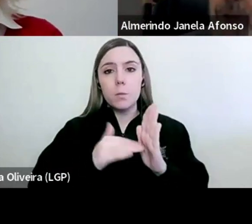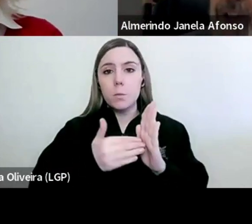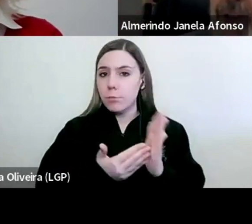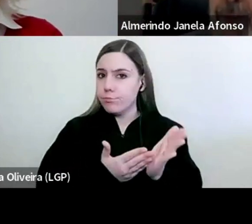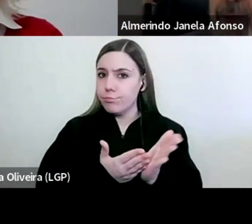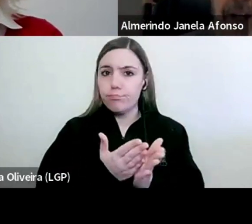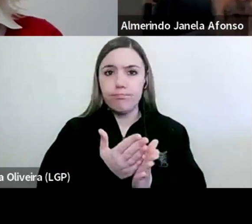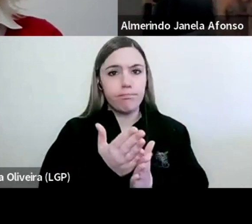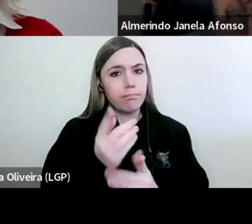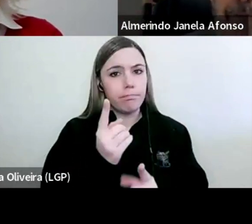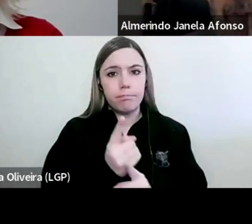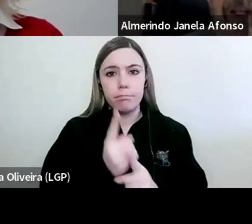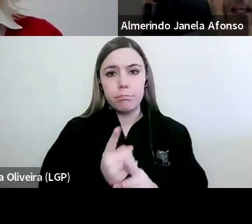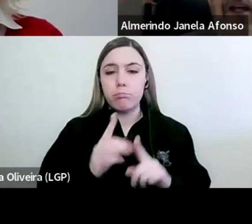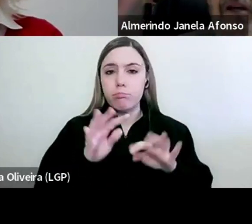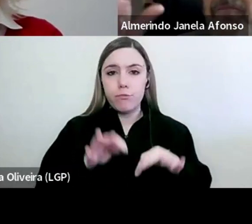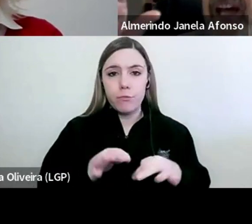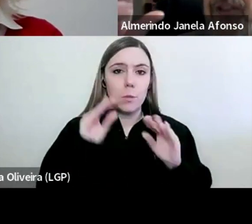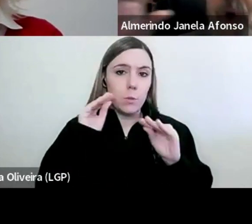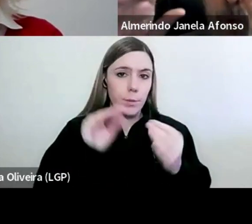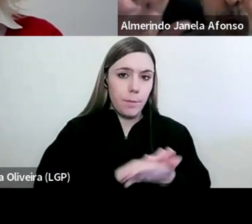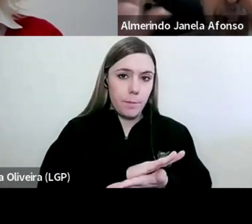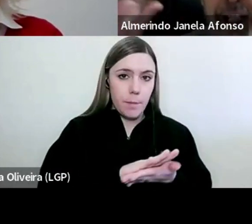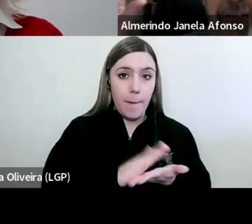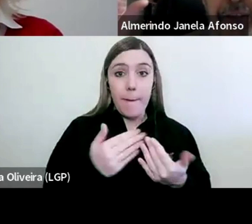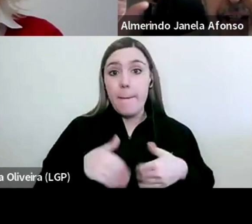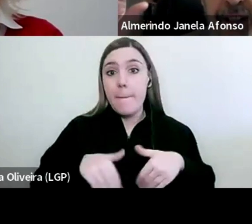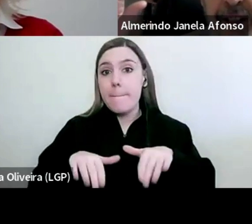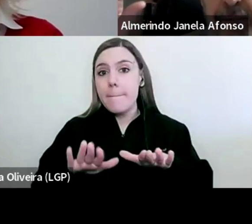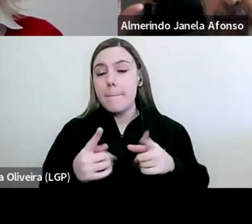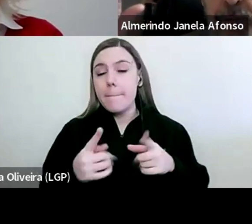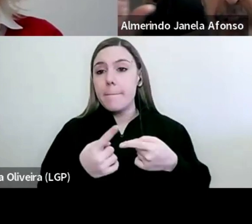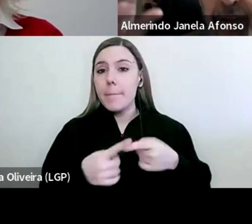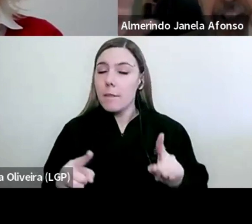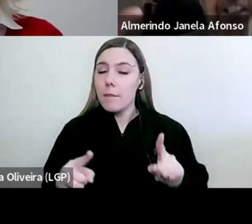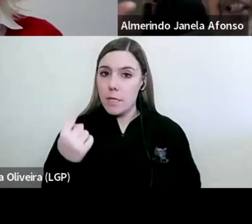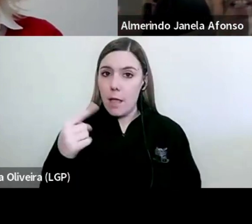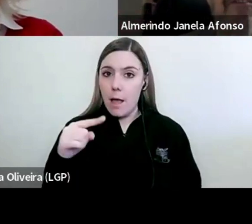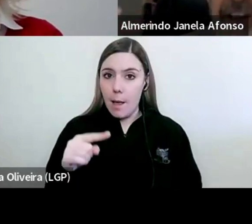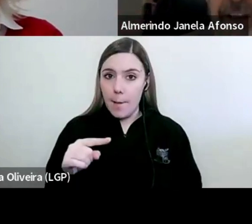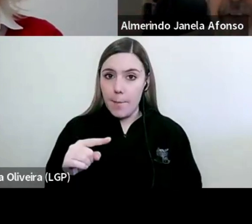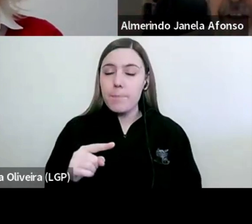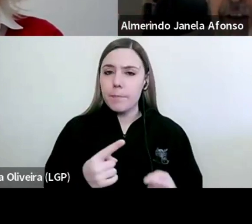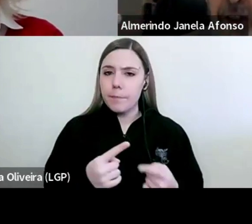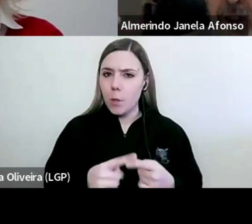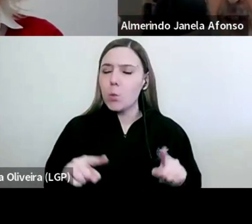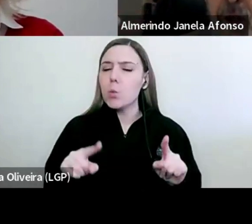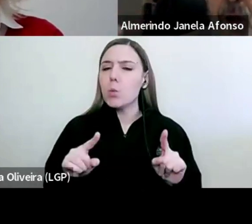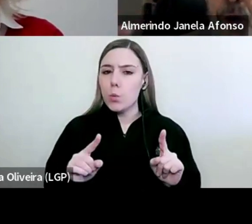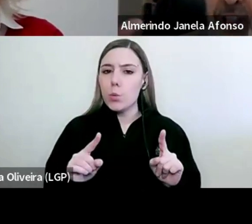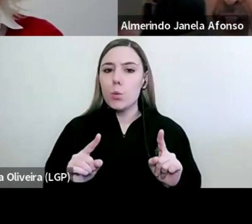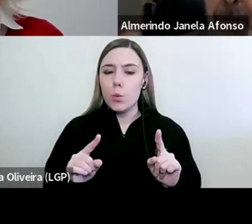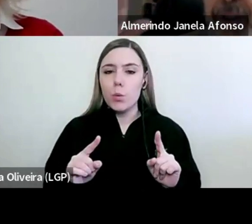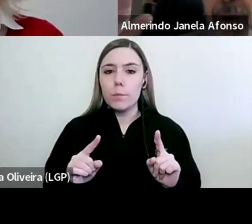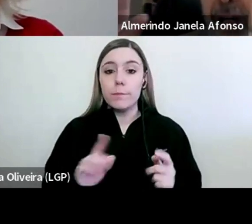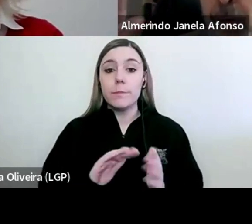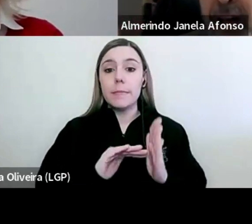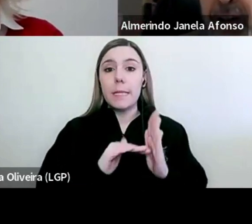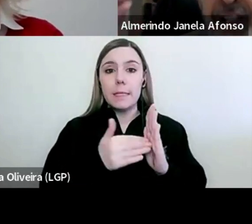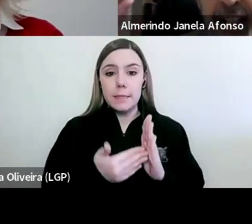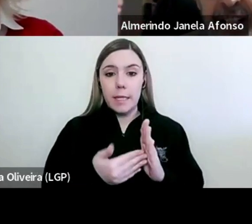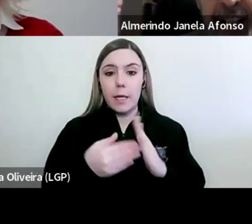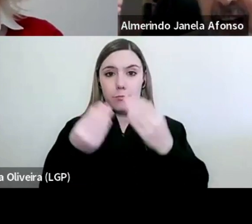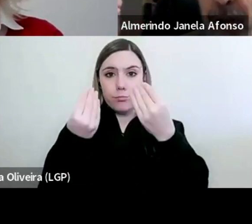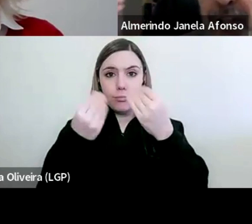no final do ensino primário, mas com uma única diferença, uma diferença significativa. Os exames são